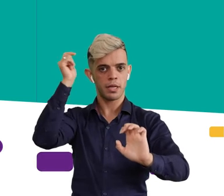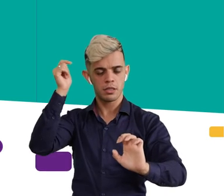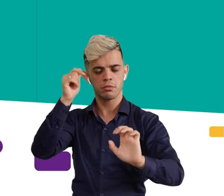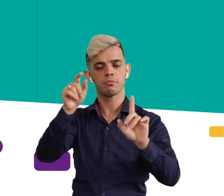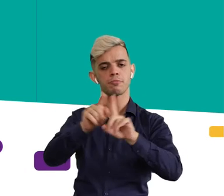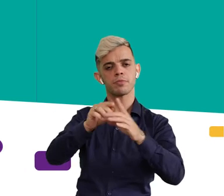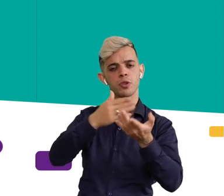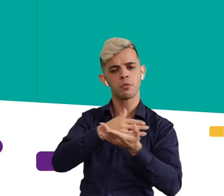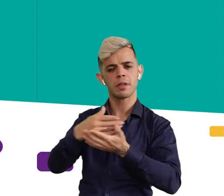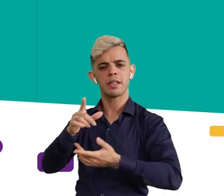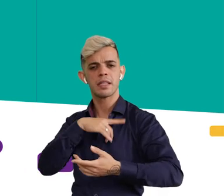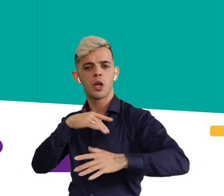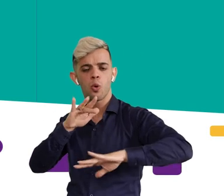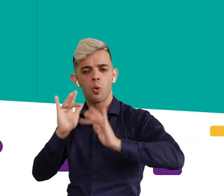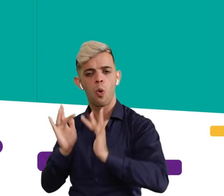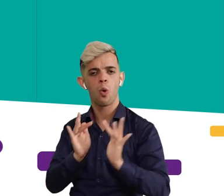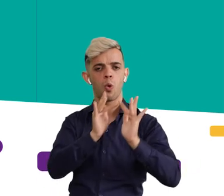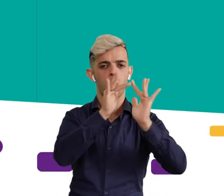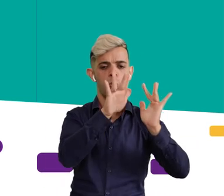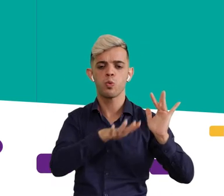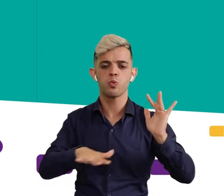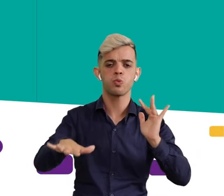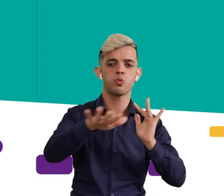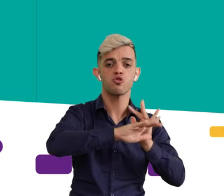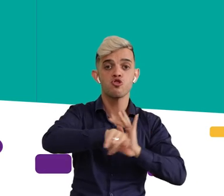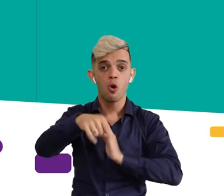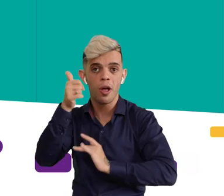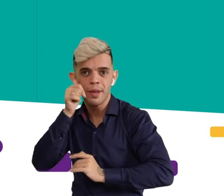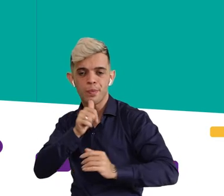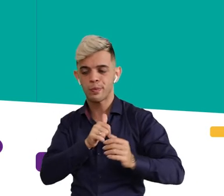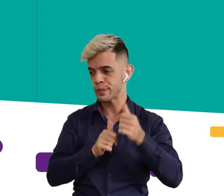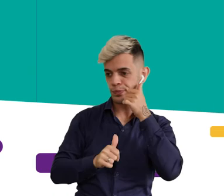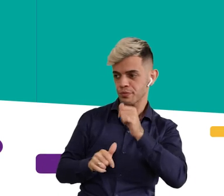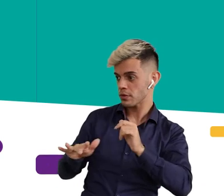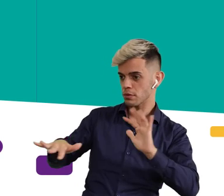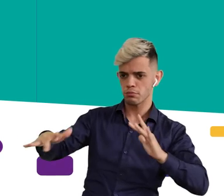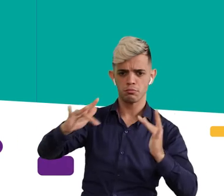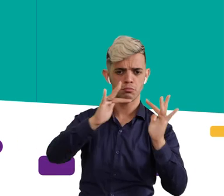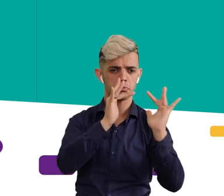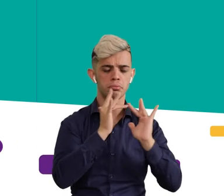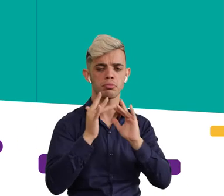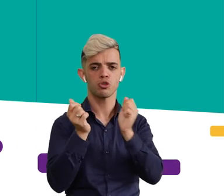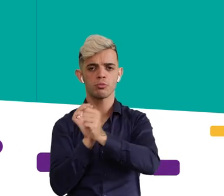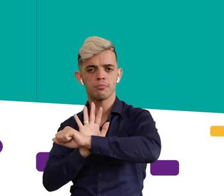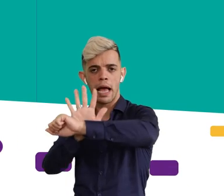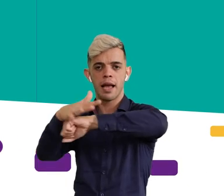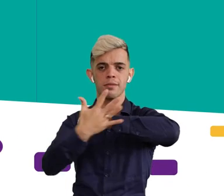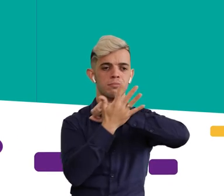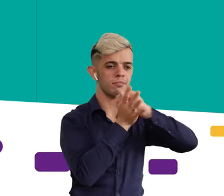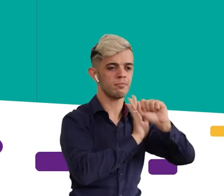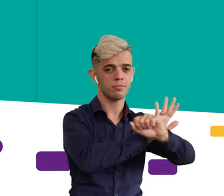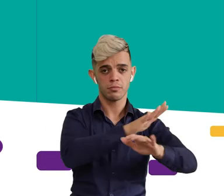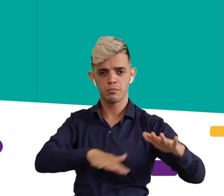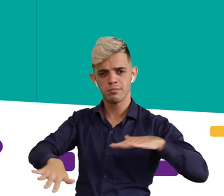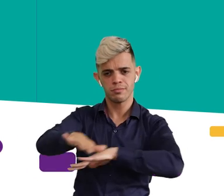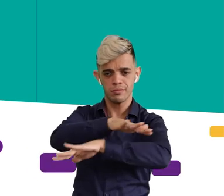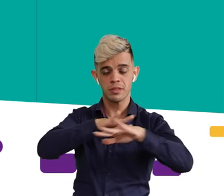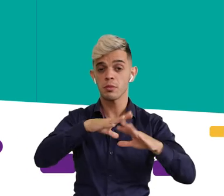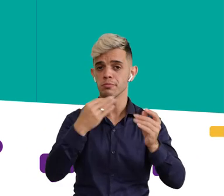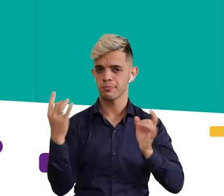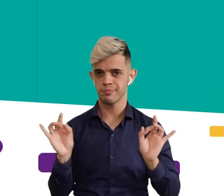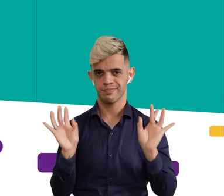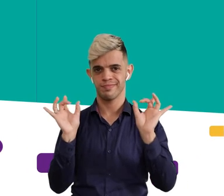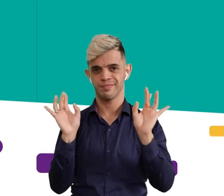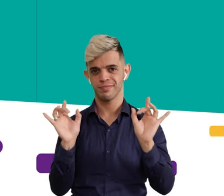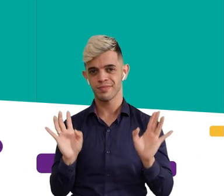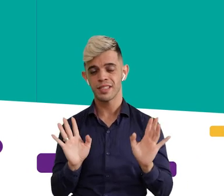quando empreendem, elas acabam criando uma rede ao entorno delas, de outras mulheres, uma rede de ajuda